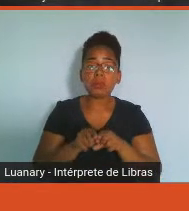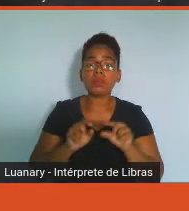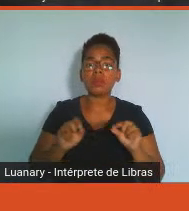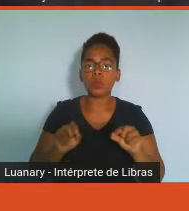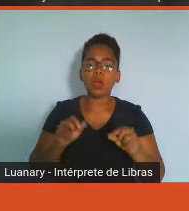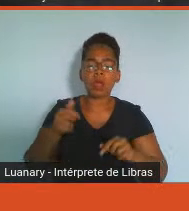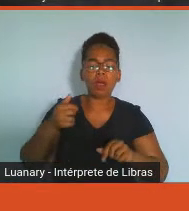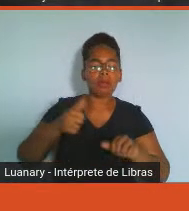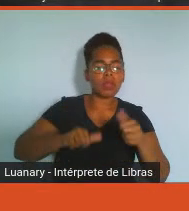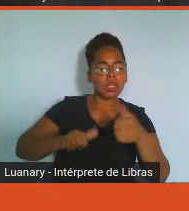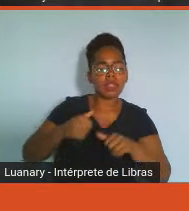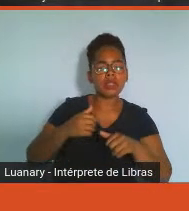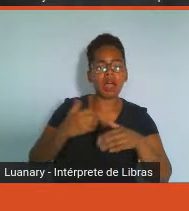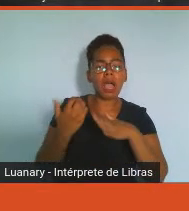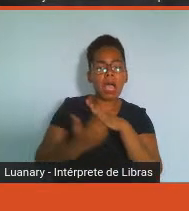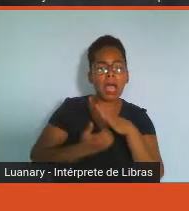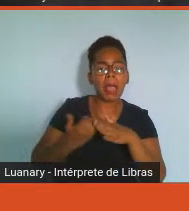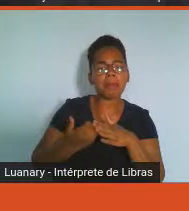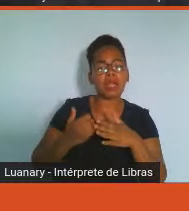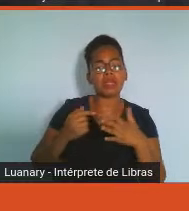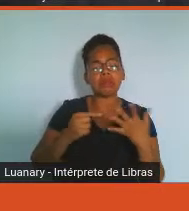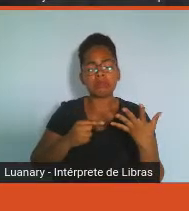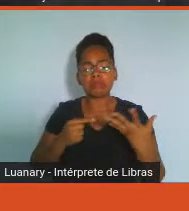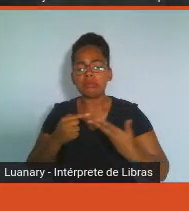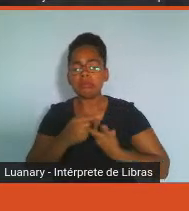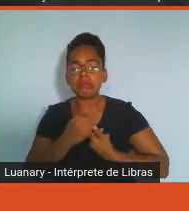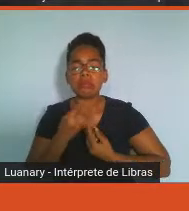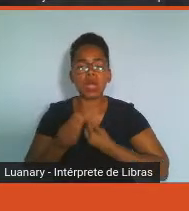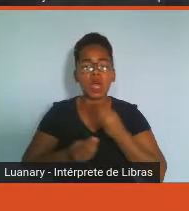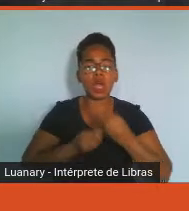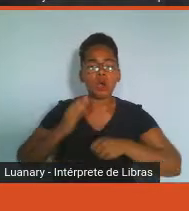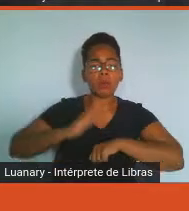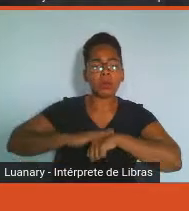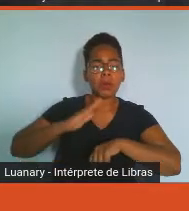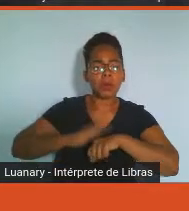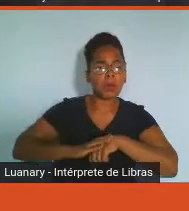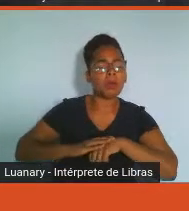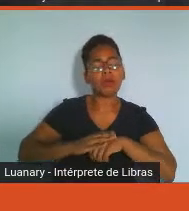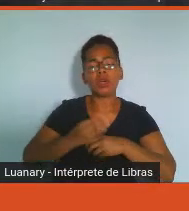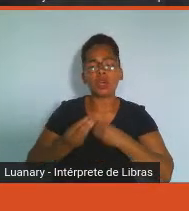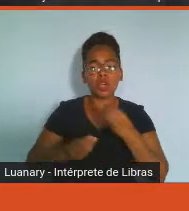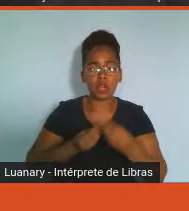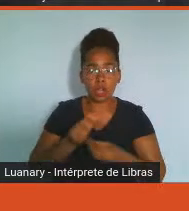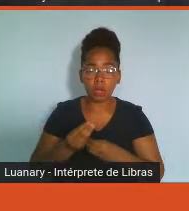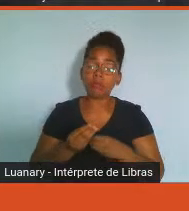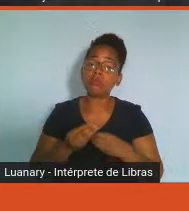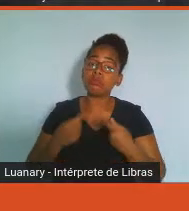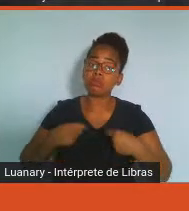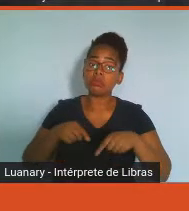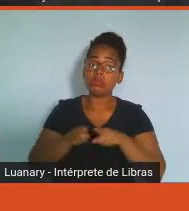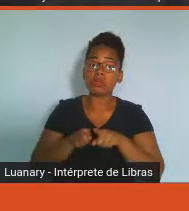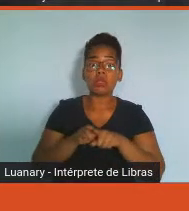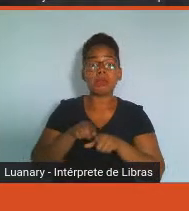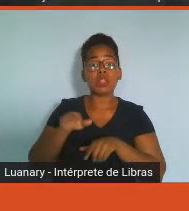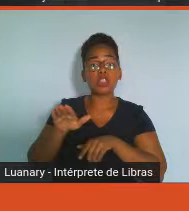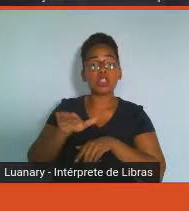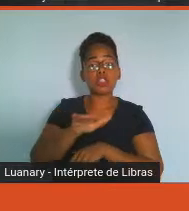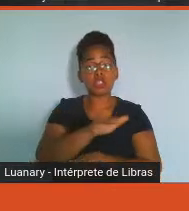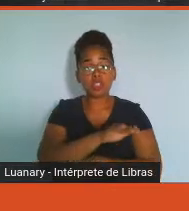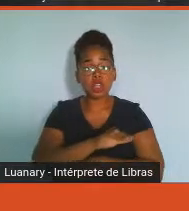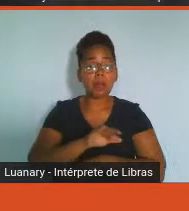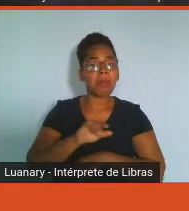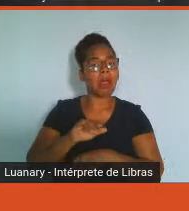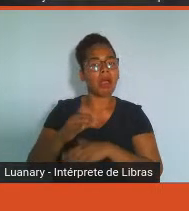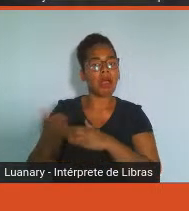isso. Buscando suporte, quantas lideranças gostariam que isso houvesse dentro da corporação,